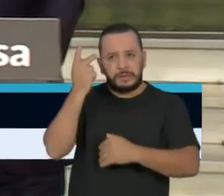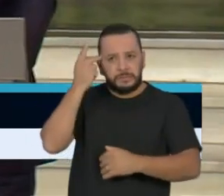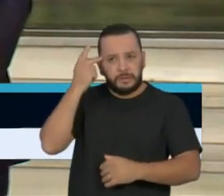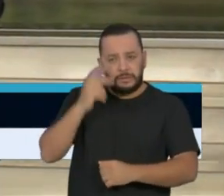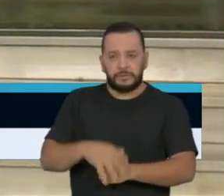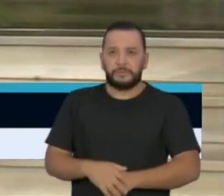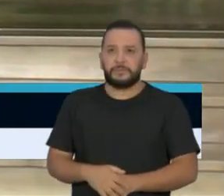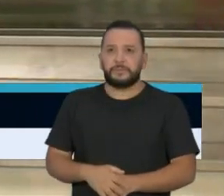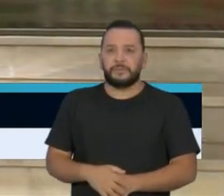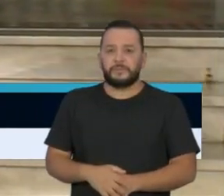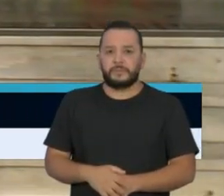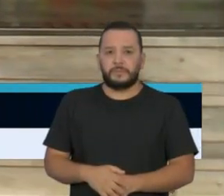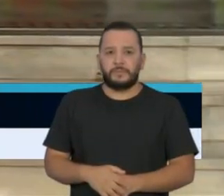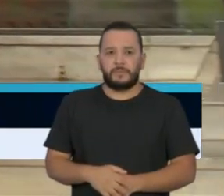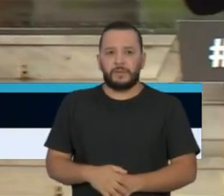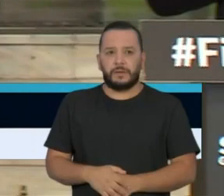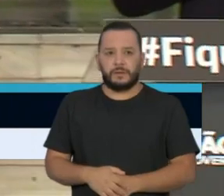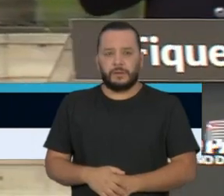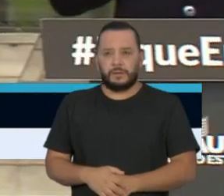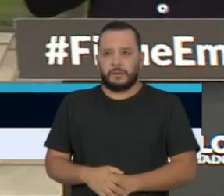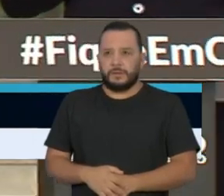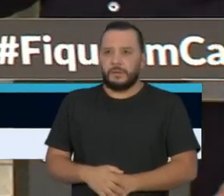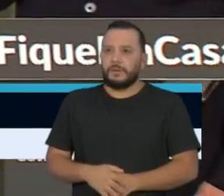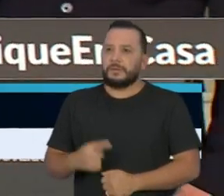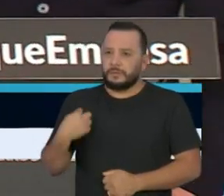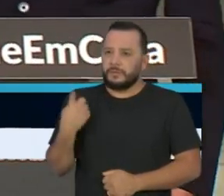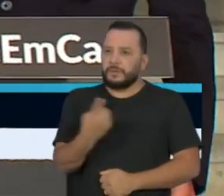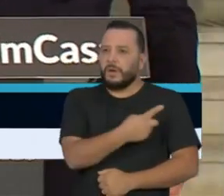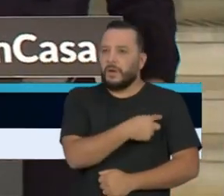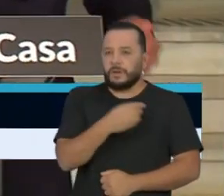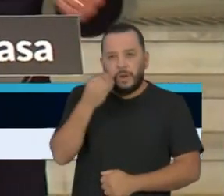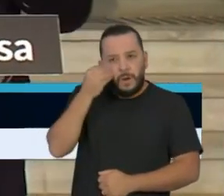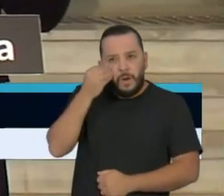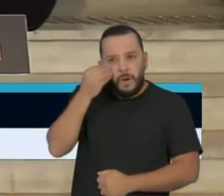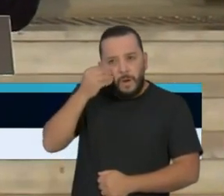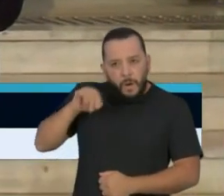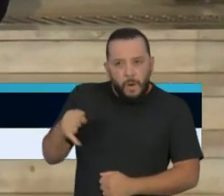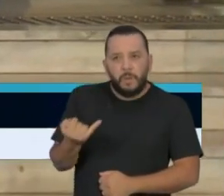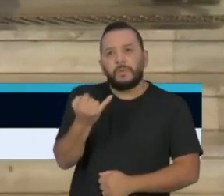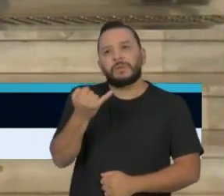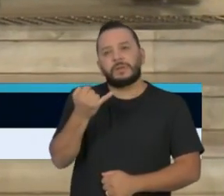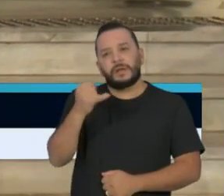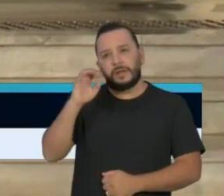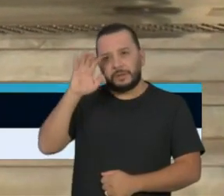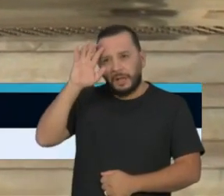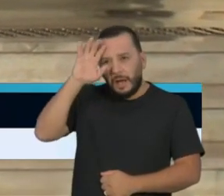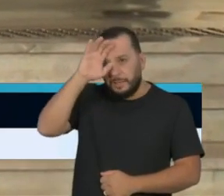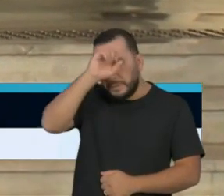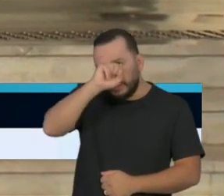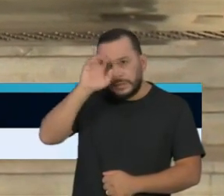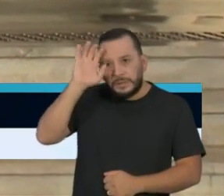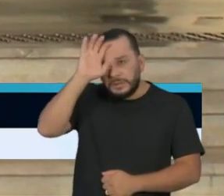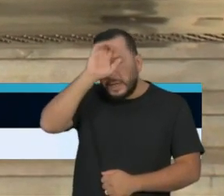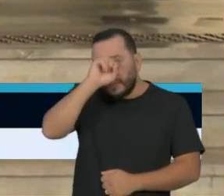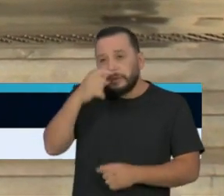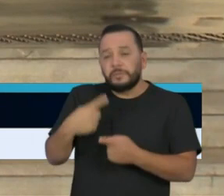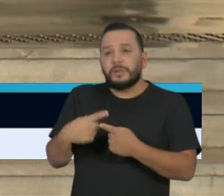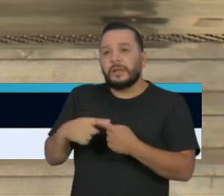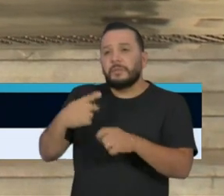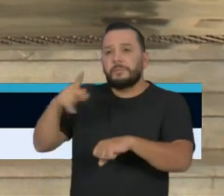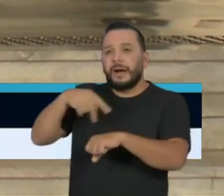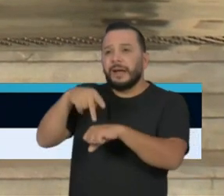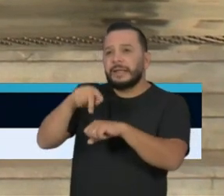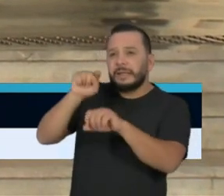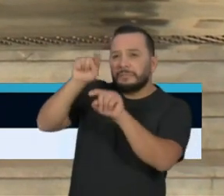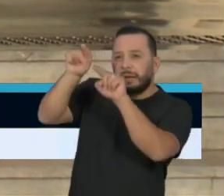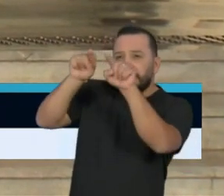Nós tivemos a oportunidade do aprendizado. Aprendizado com outros países que foram acometidos antes do